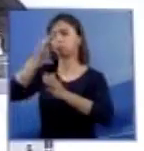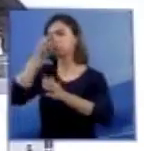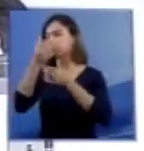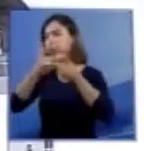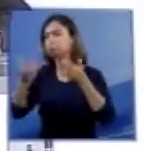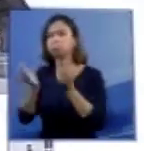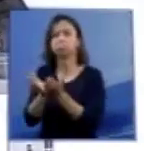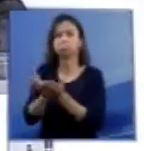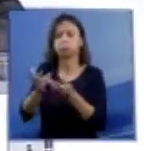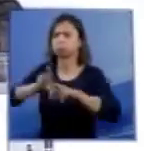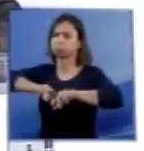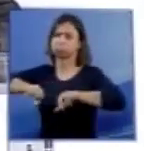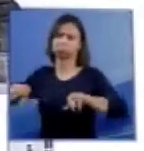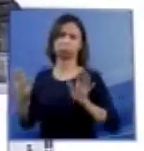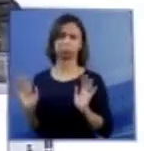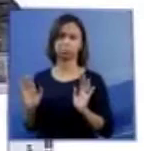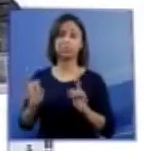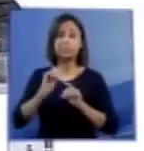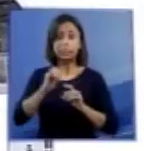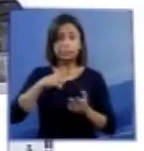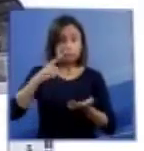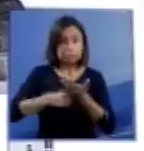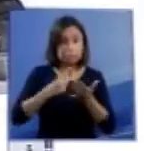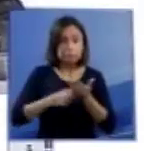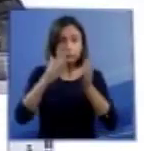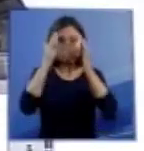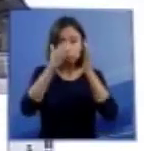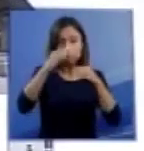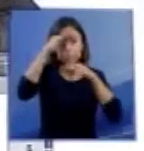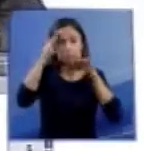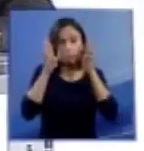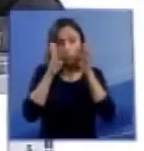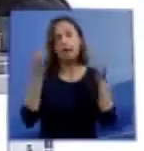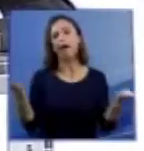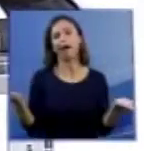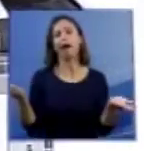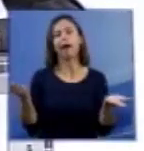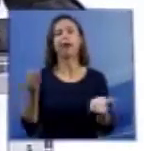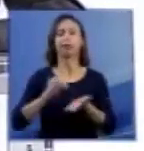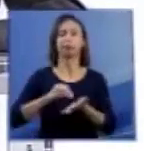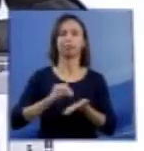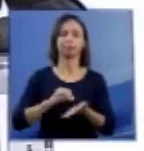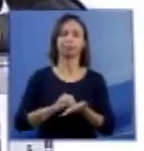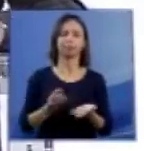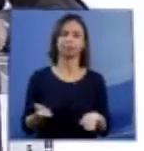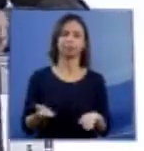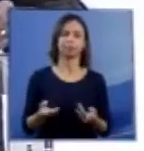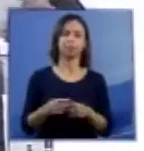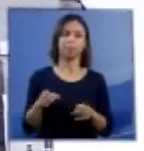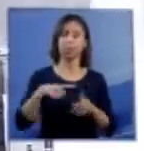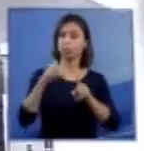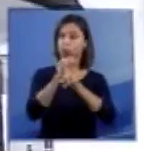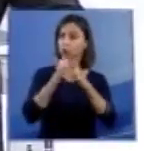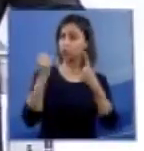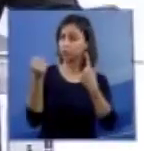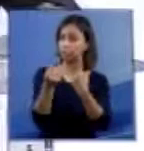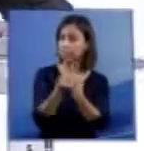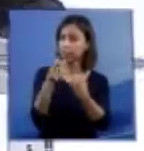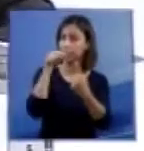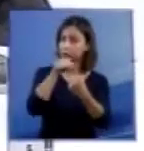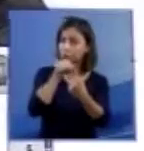ficaria comprometida. A sociedade é, historicamente, por si só,